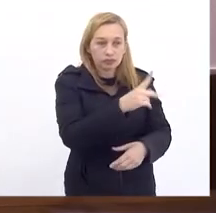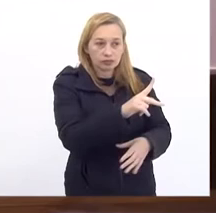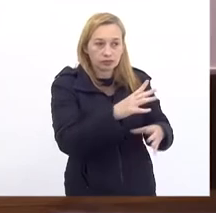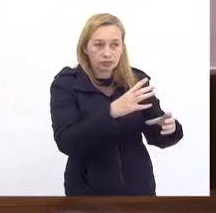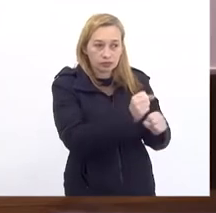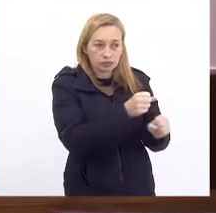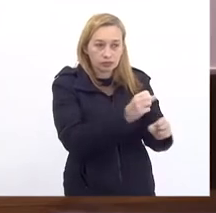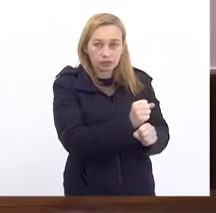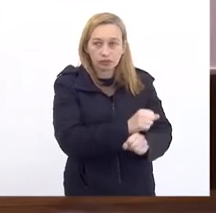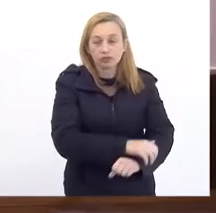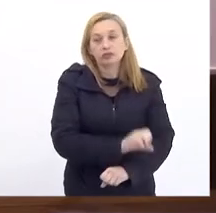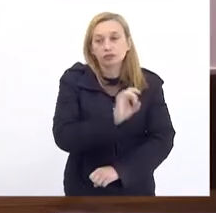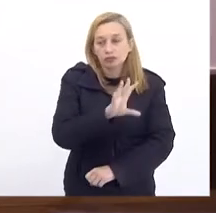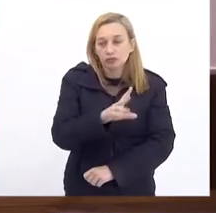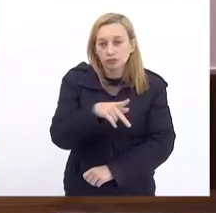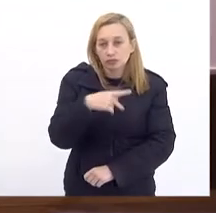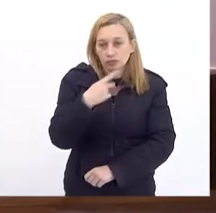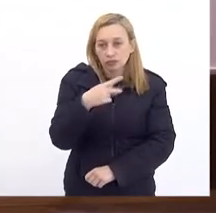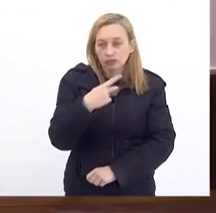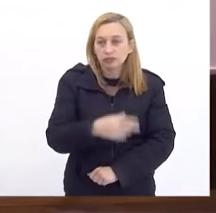Era só isso